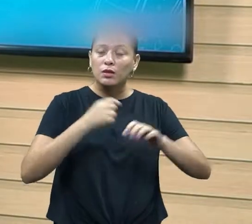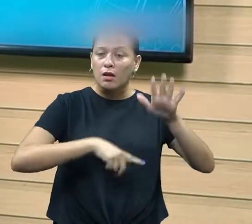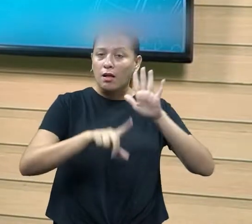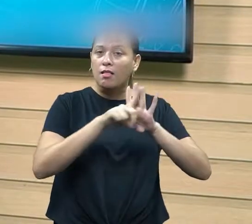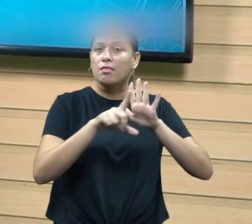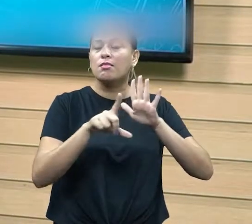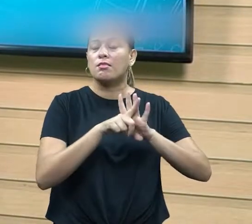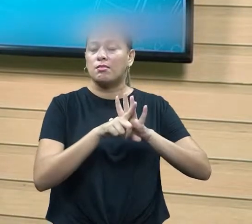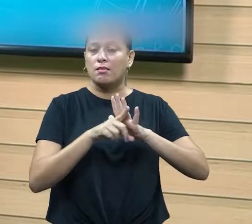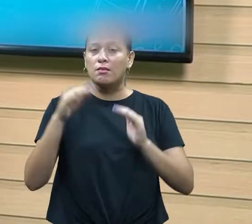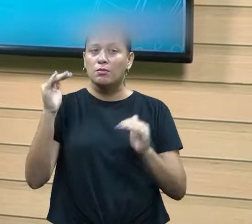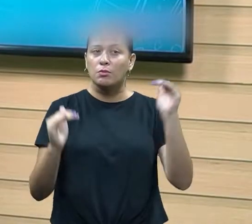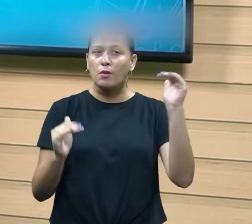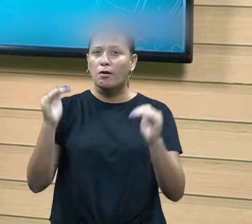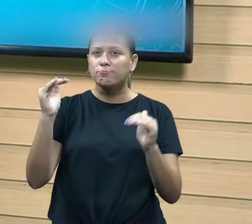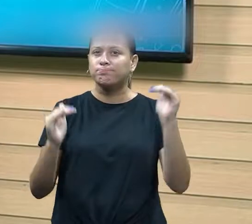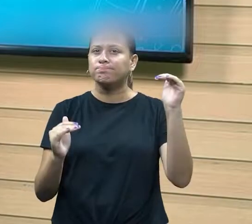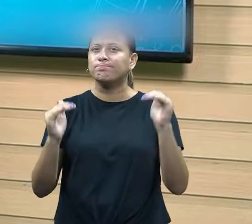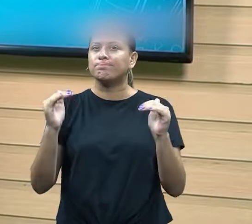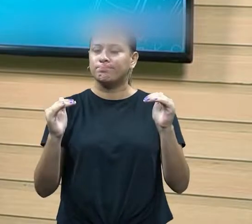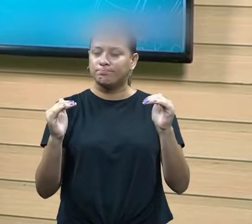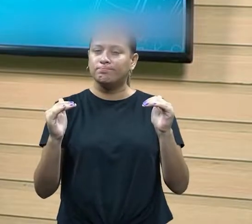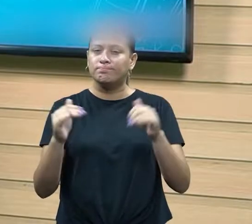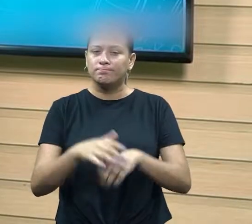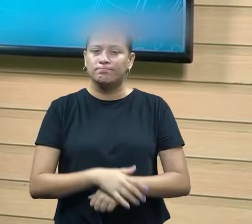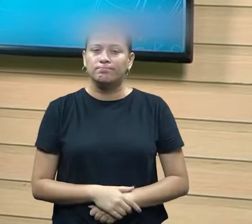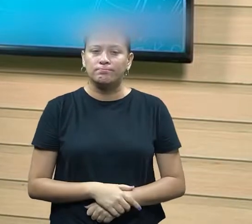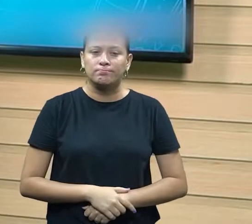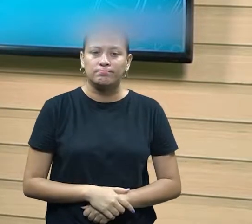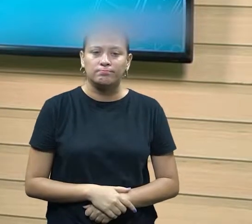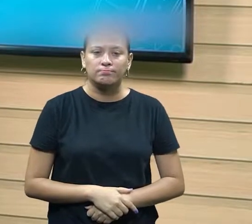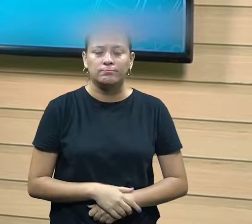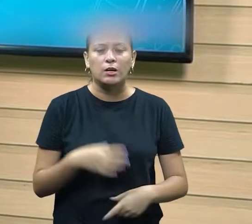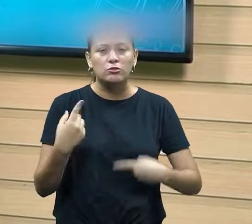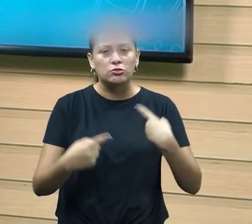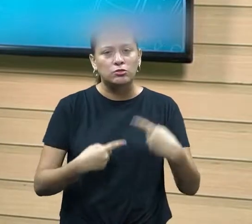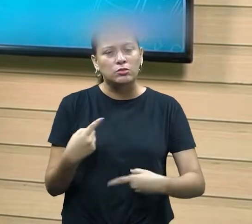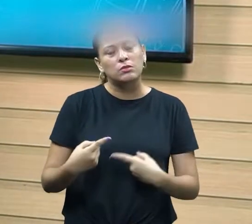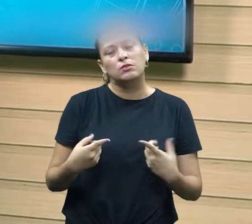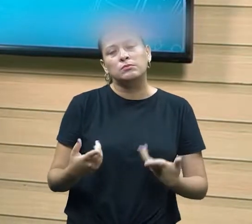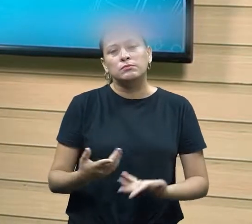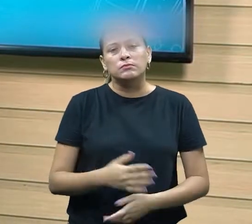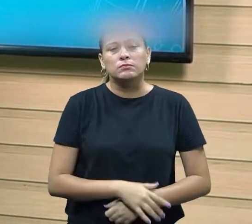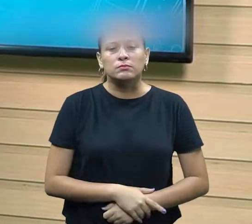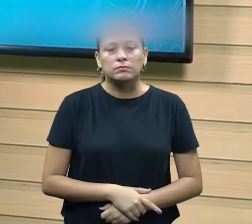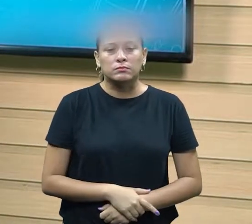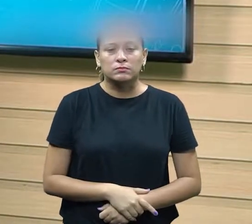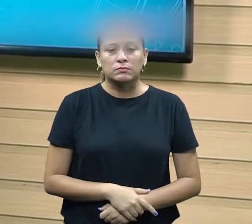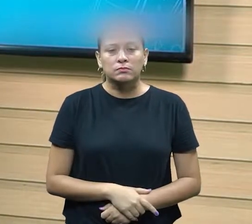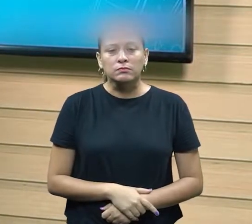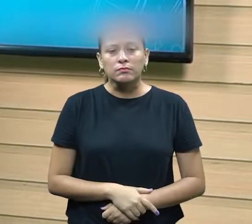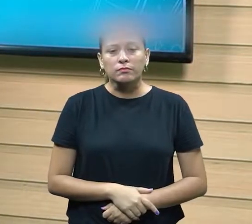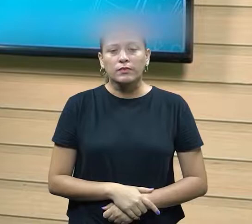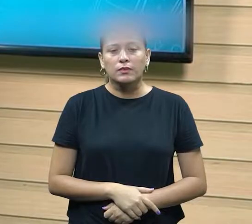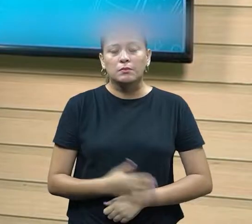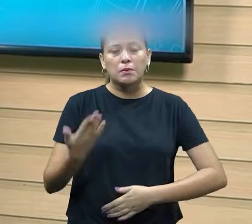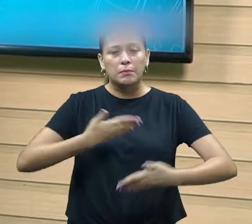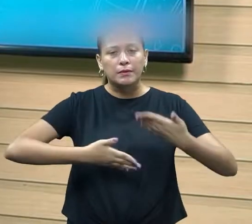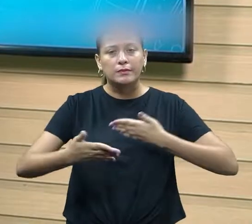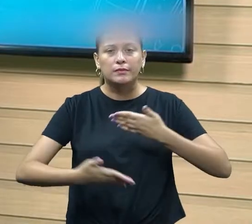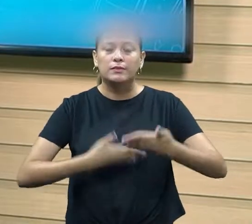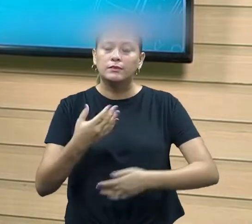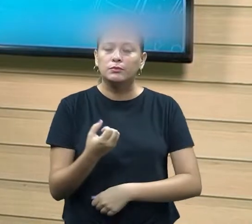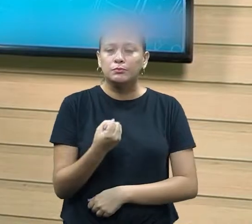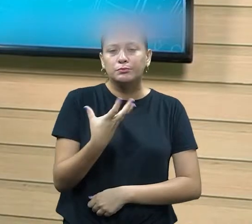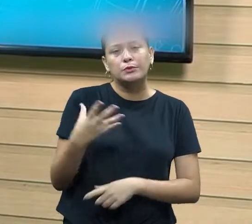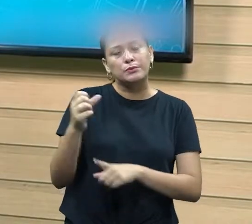equilíbrio vem justamente buscar essa normalidade essa dinâmica que a gente possa ter um bom convívio em sociedade para